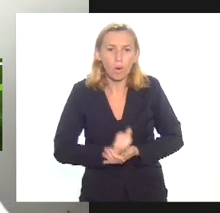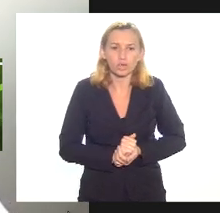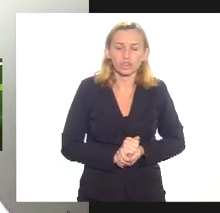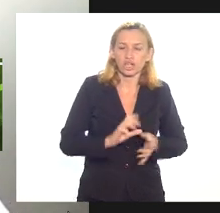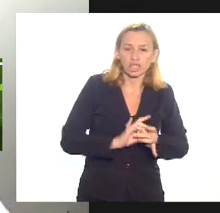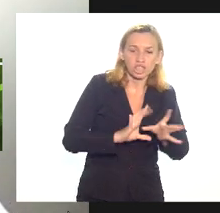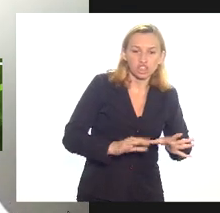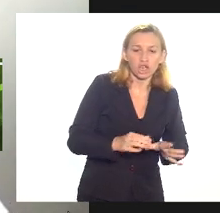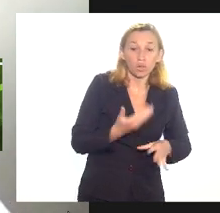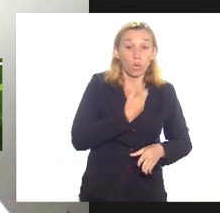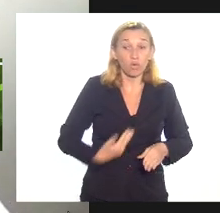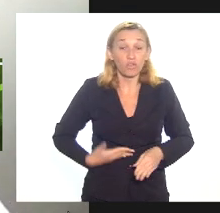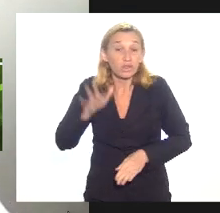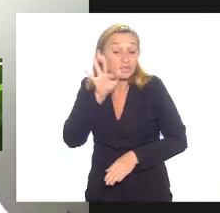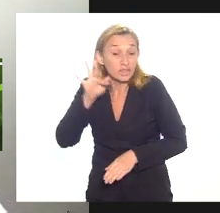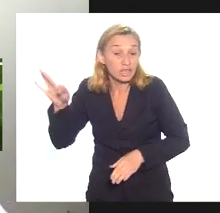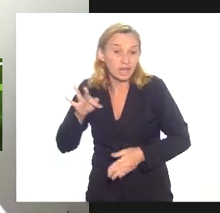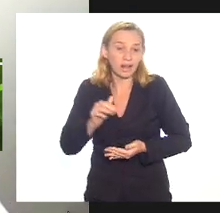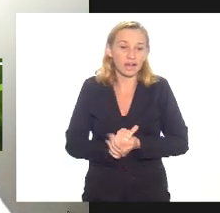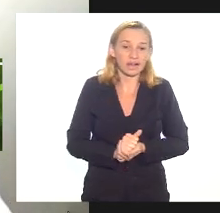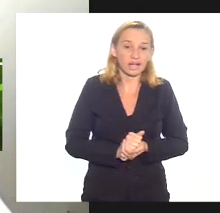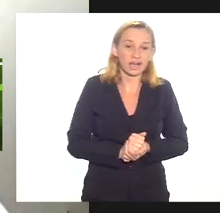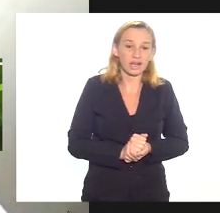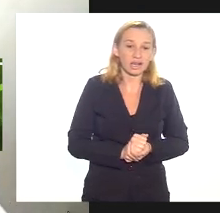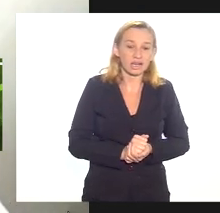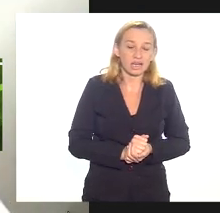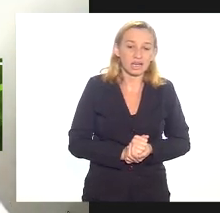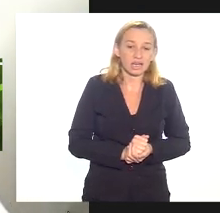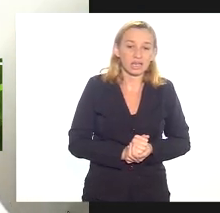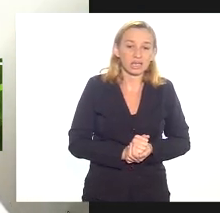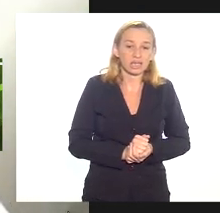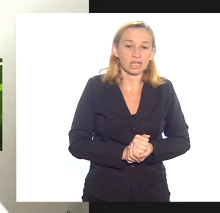governo federal faça com que o Rio de Janeiro